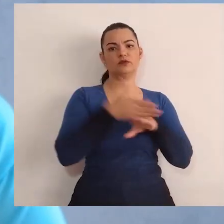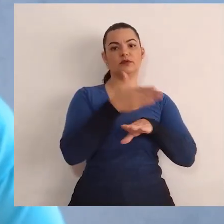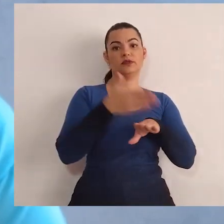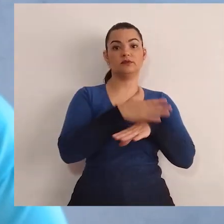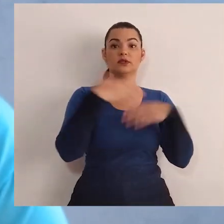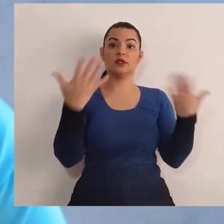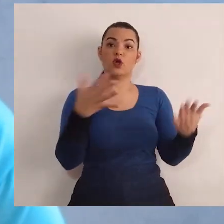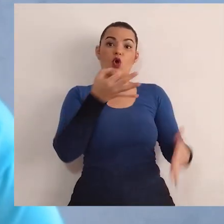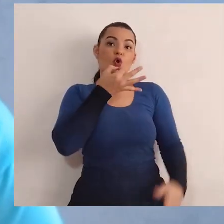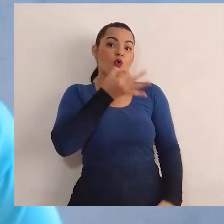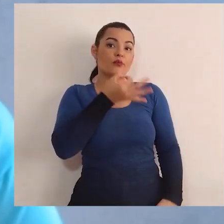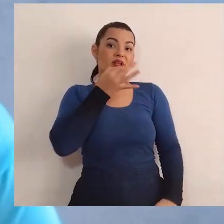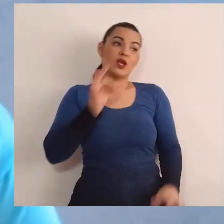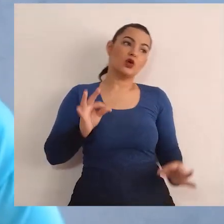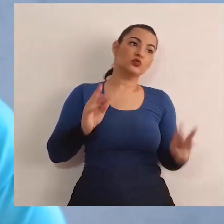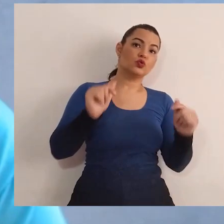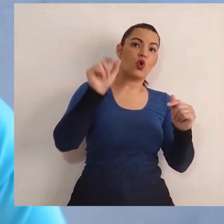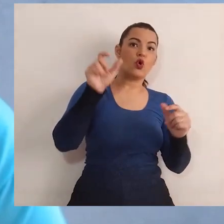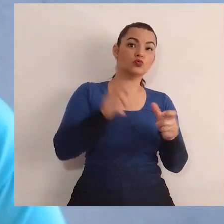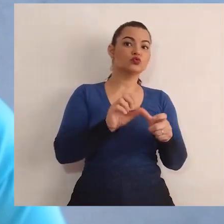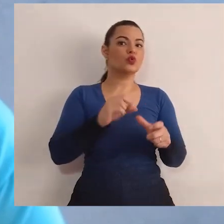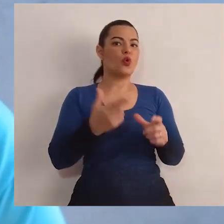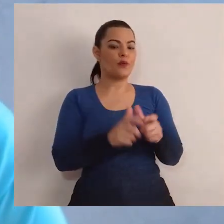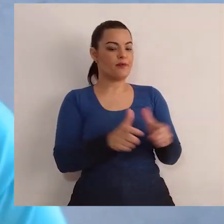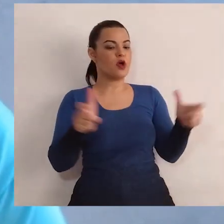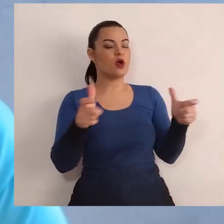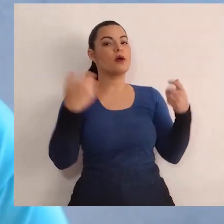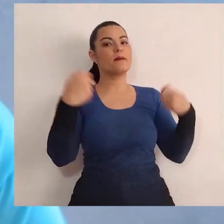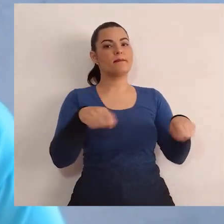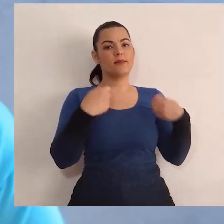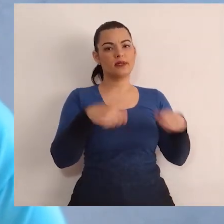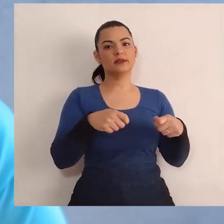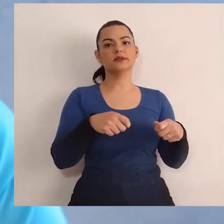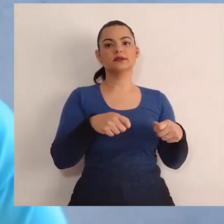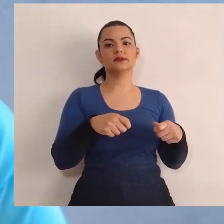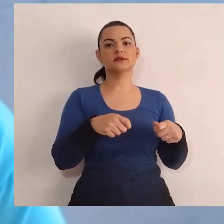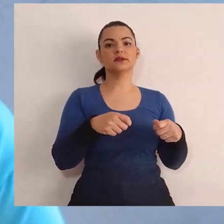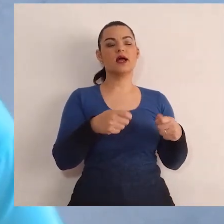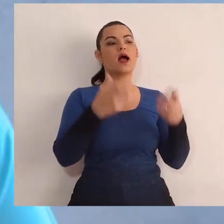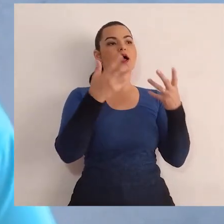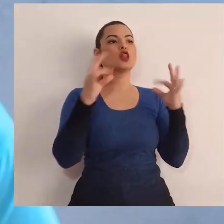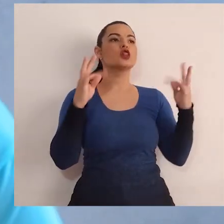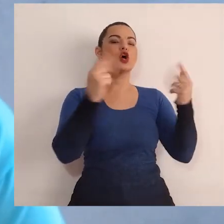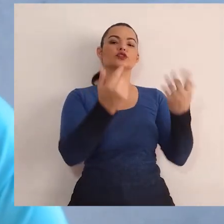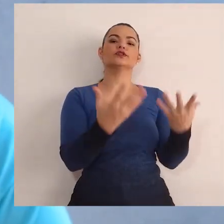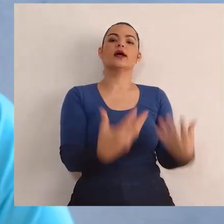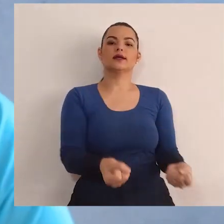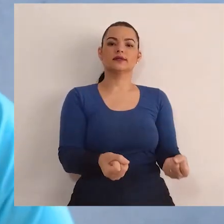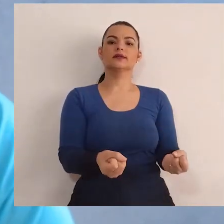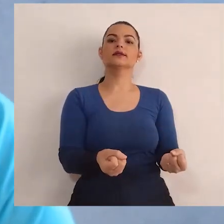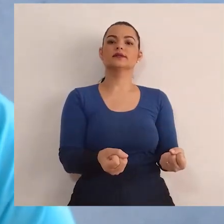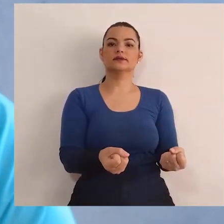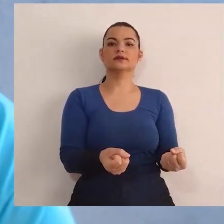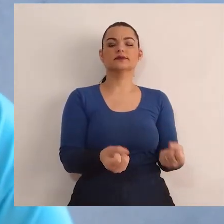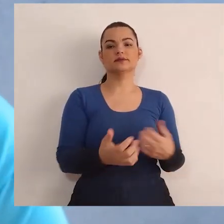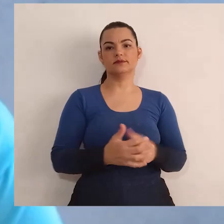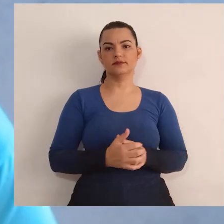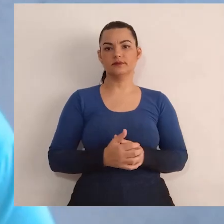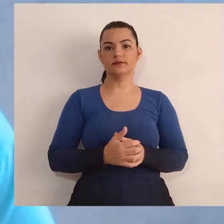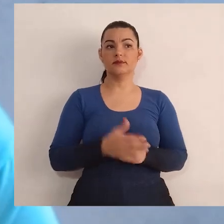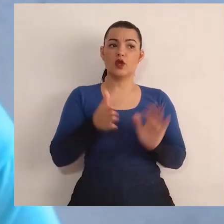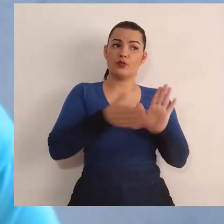a opinião de todos ou pelo menos da maioria é que deve prevalecer, que deve ser